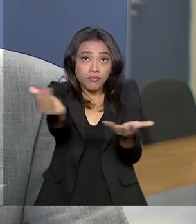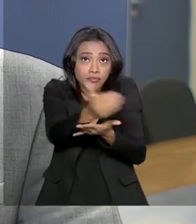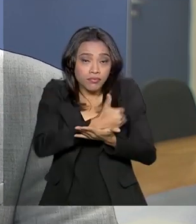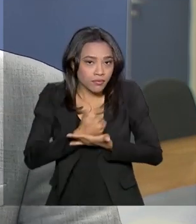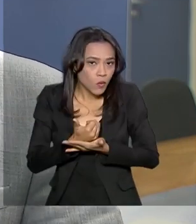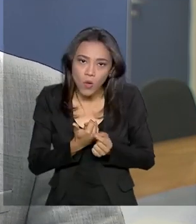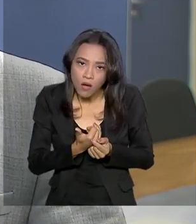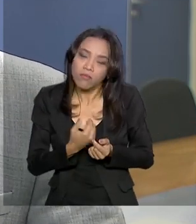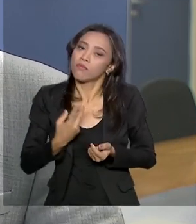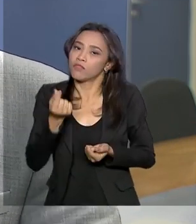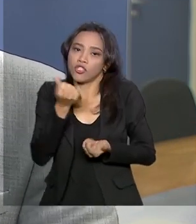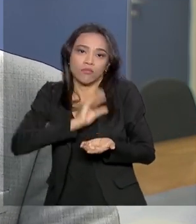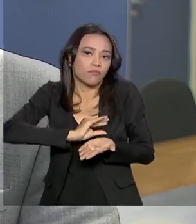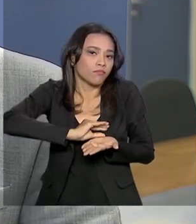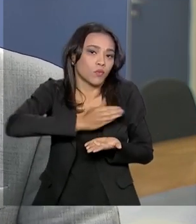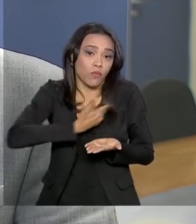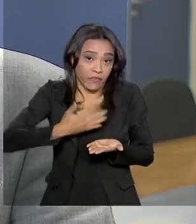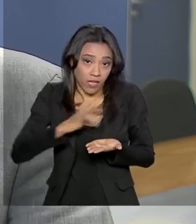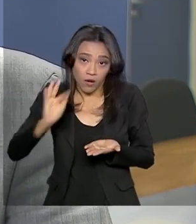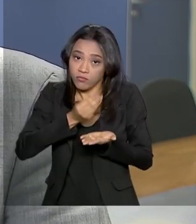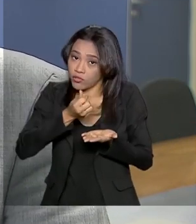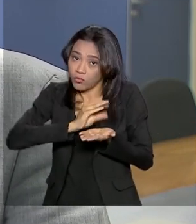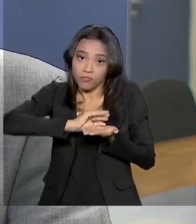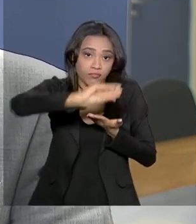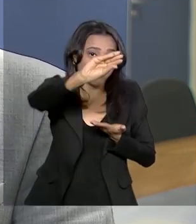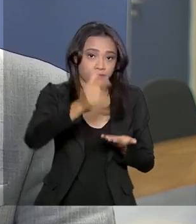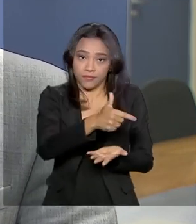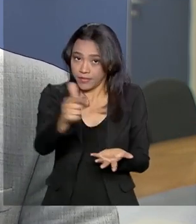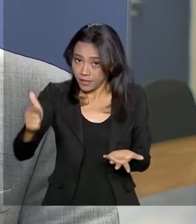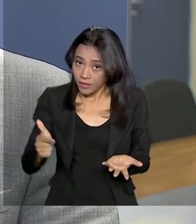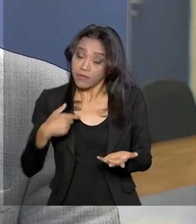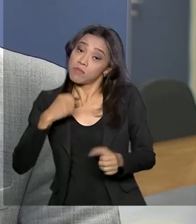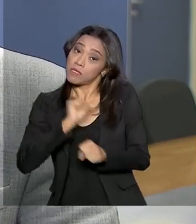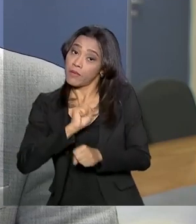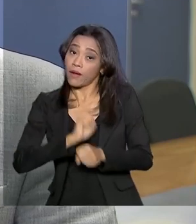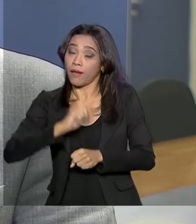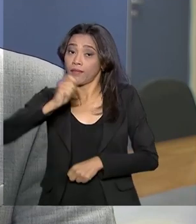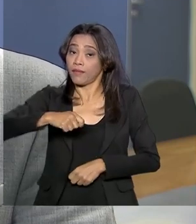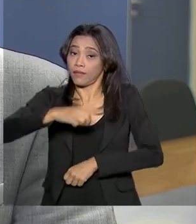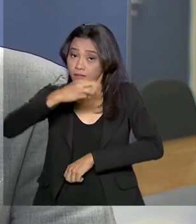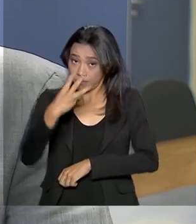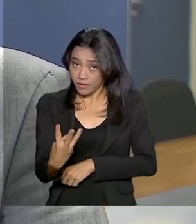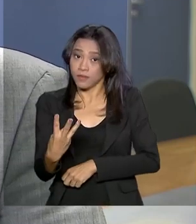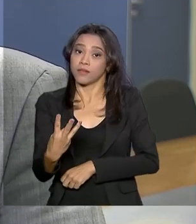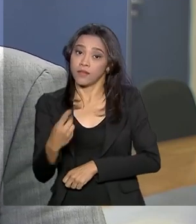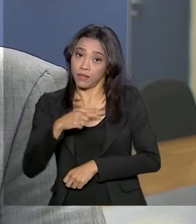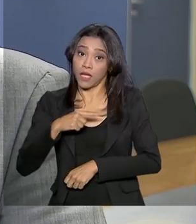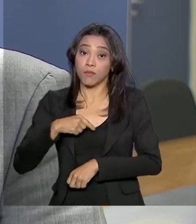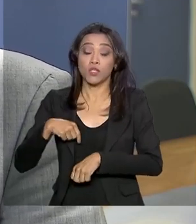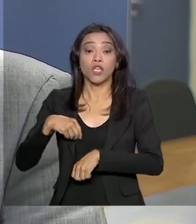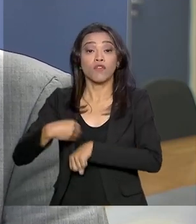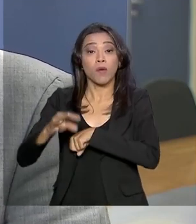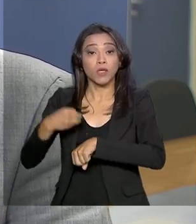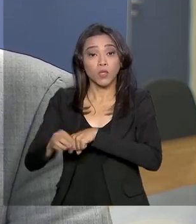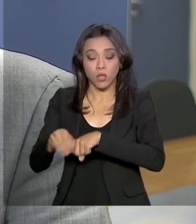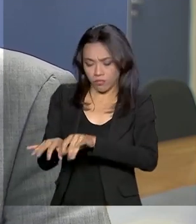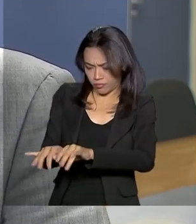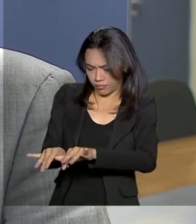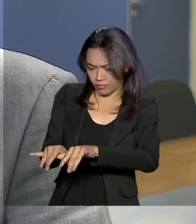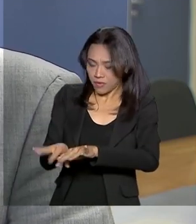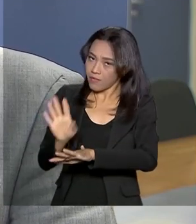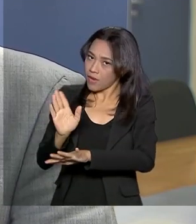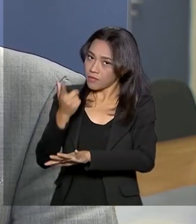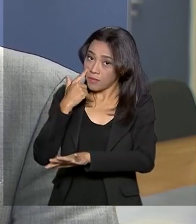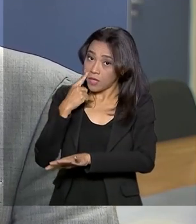com isso uma prontidão nos dados e um delay de no máximo três meses. Nós temos dados online, mas só que a gente faz uma